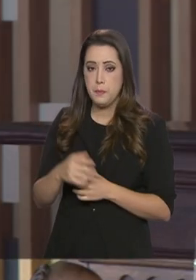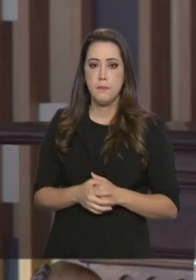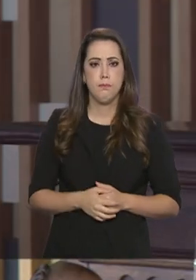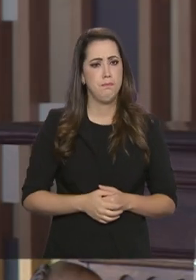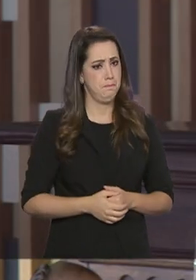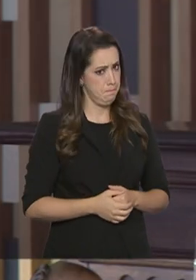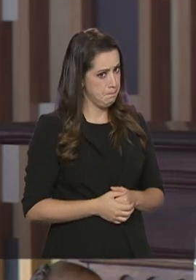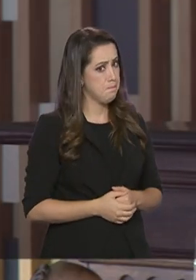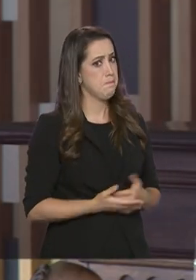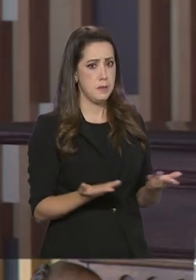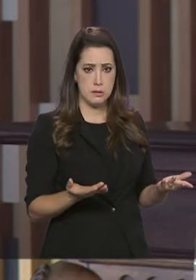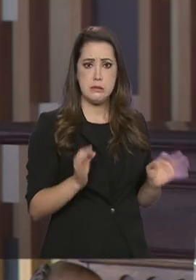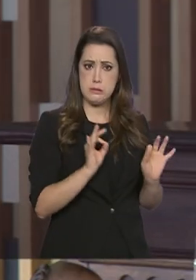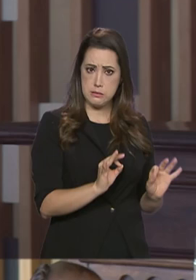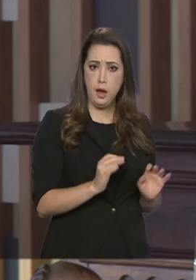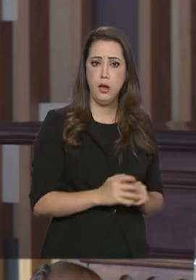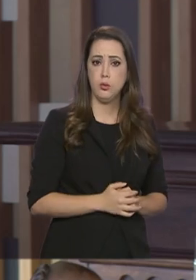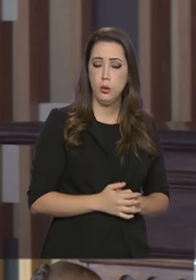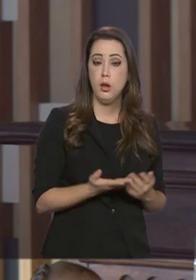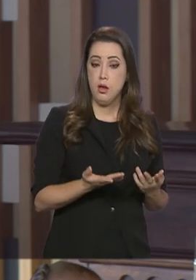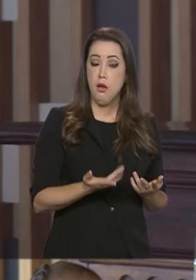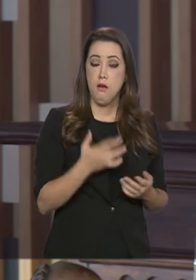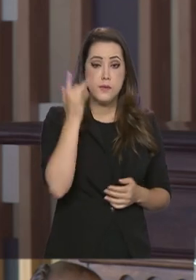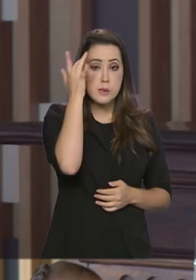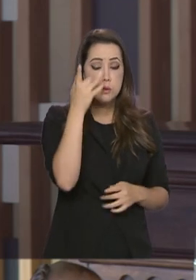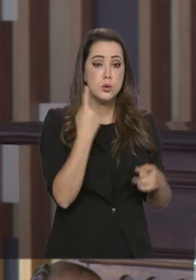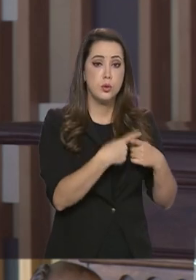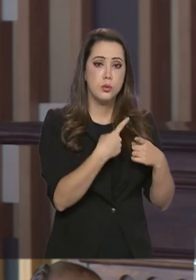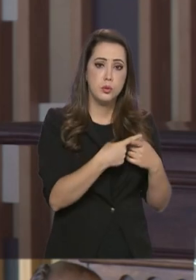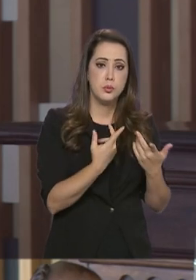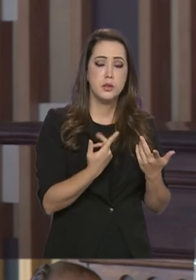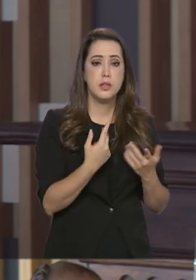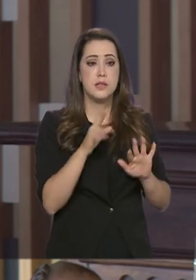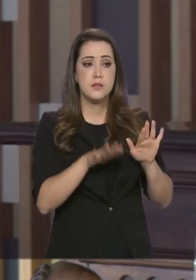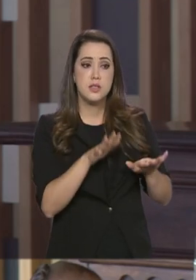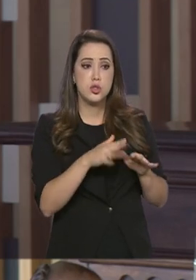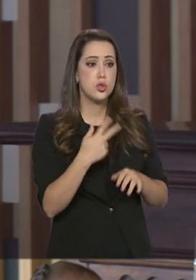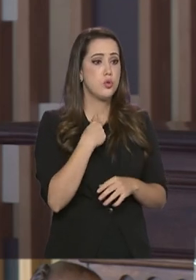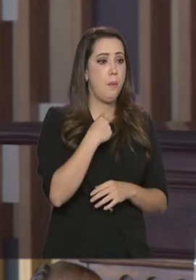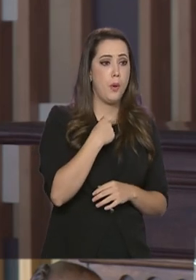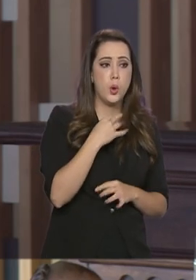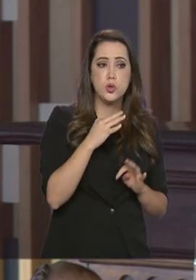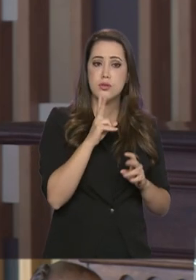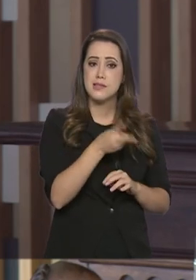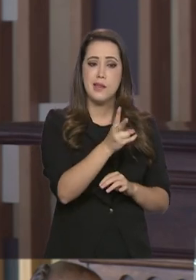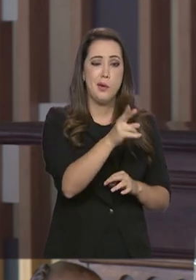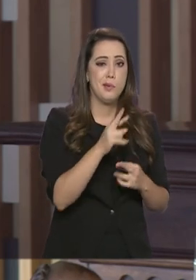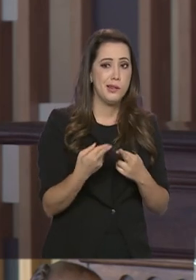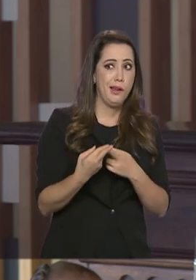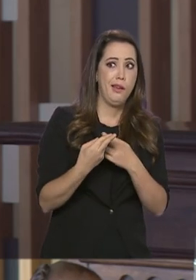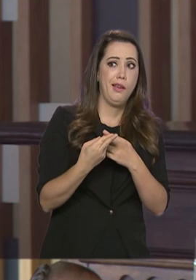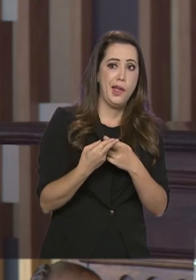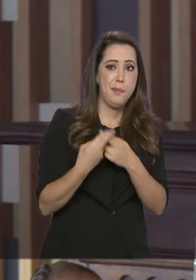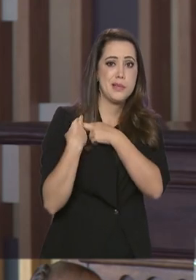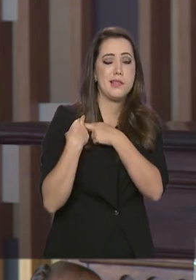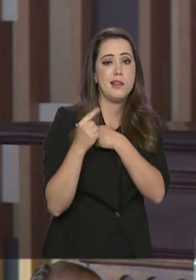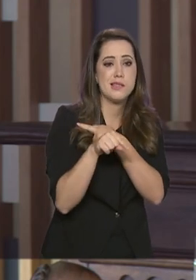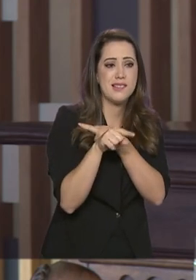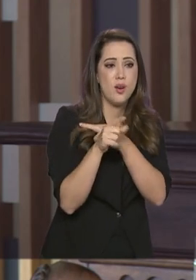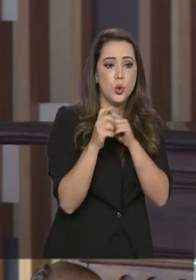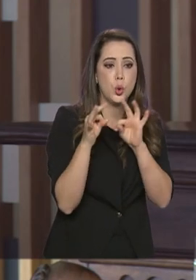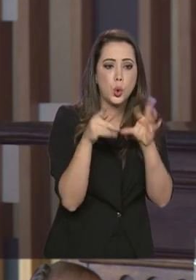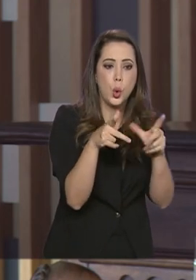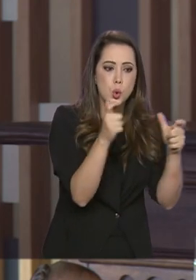não, certamente, certamente, né? É claro que a não pode ter consulado, embaixado em todas as cidades, nem mesmo as mais importantes, né? Tem lugares onde